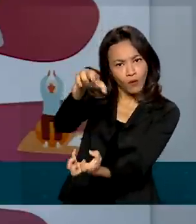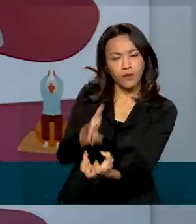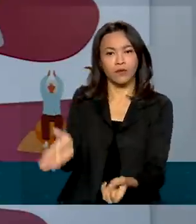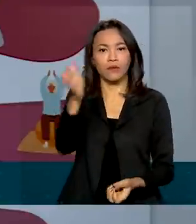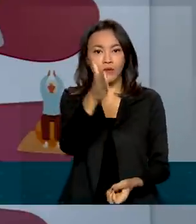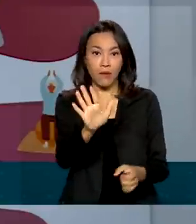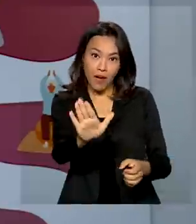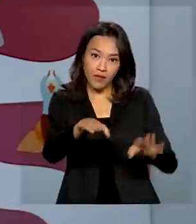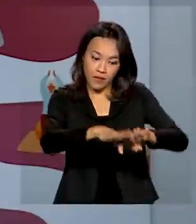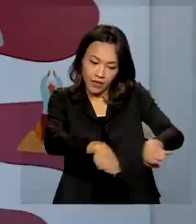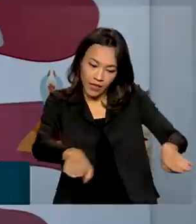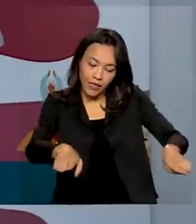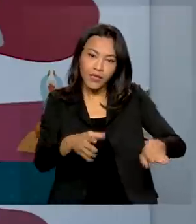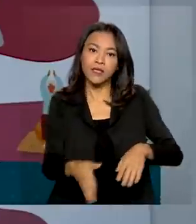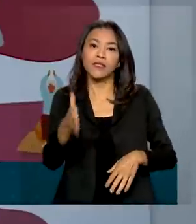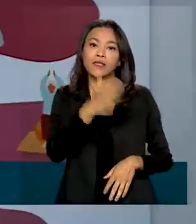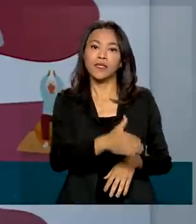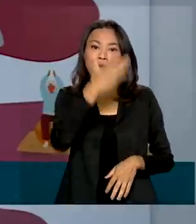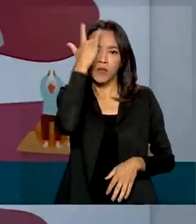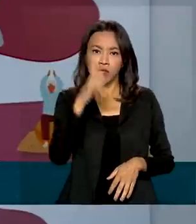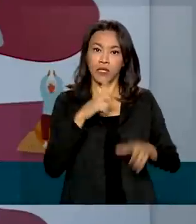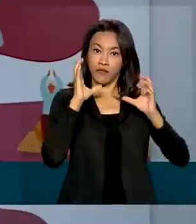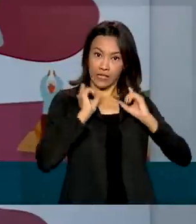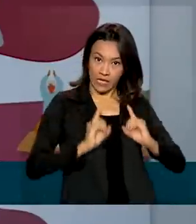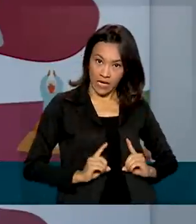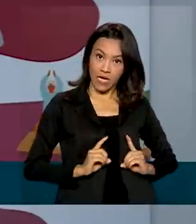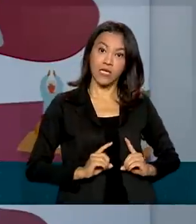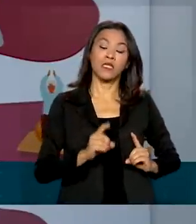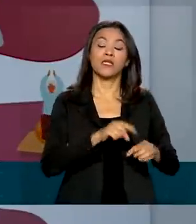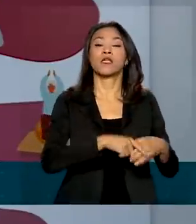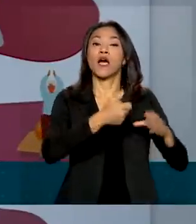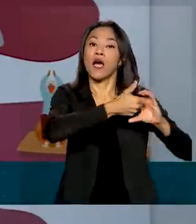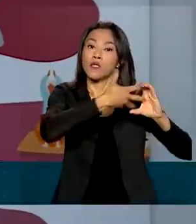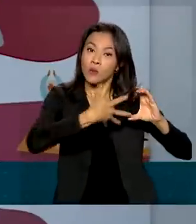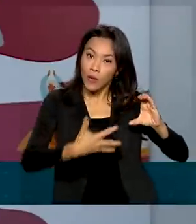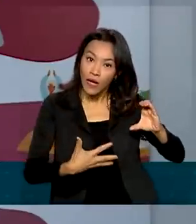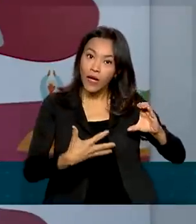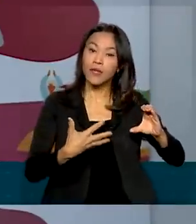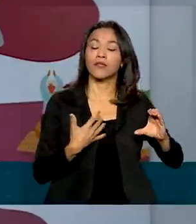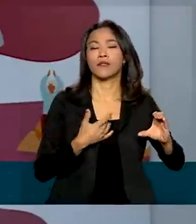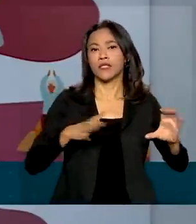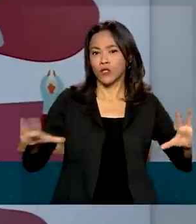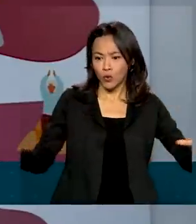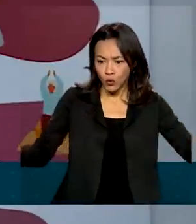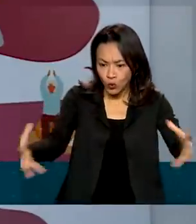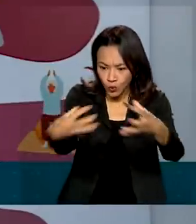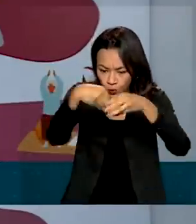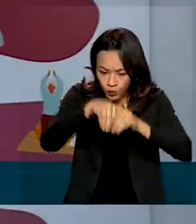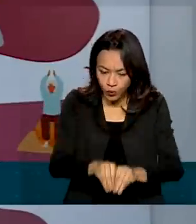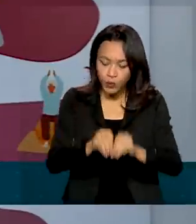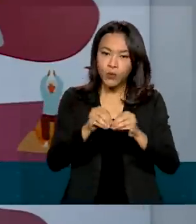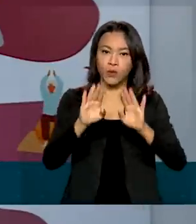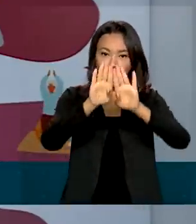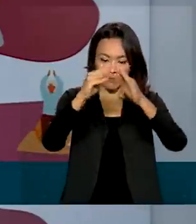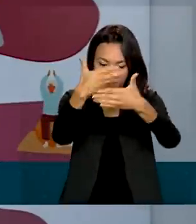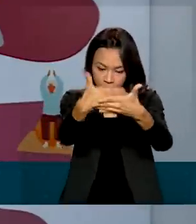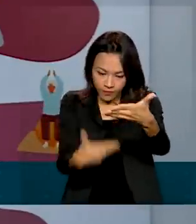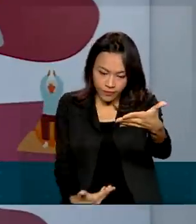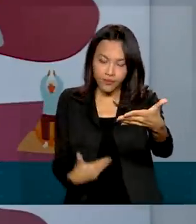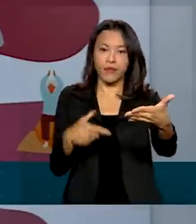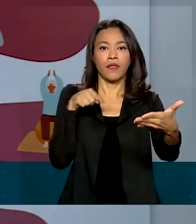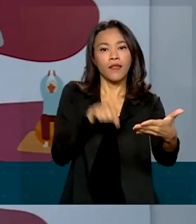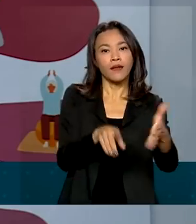a criança, os deficientes, as doenças raras, englobado nesse programa que estamos entregando à nação